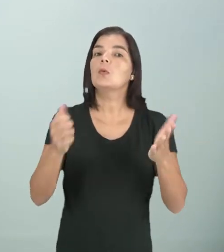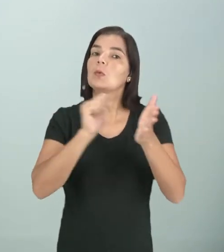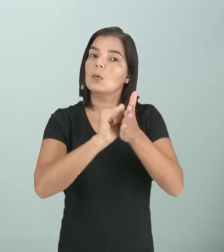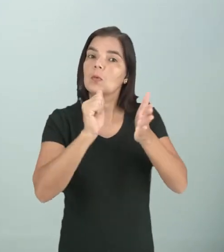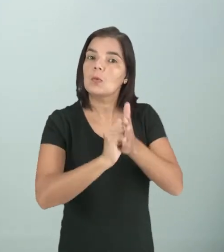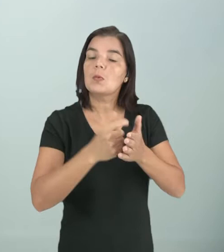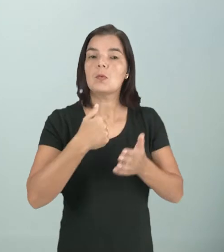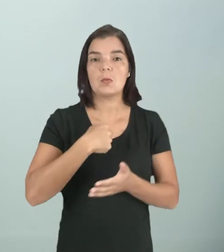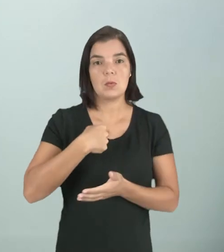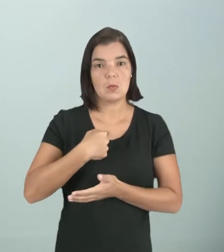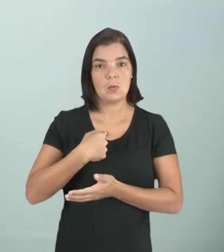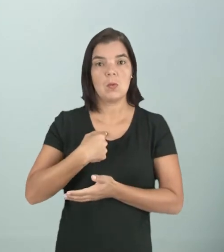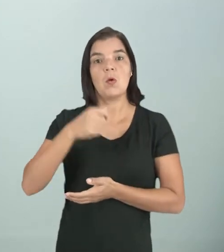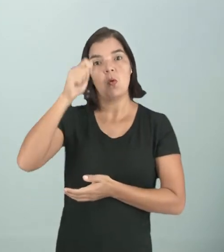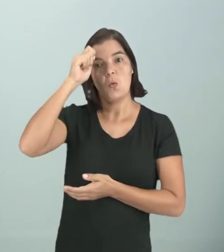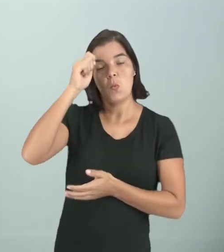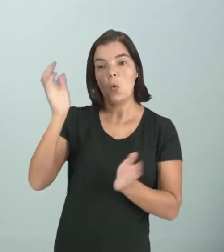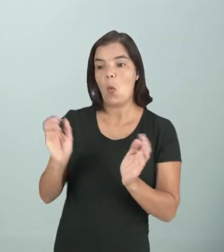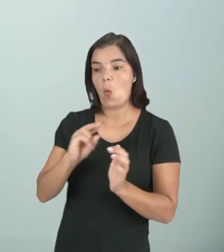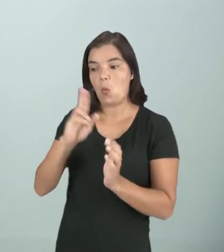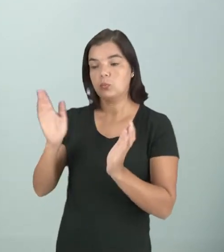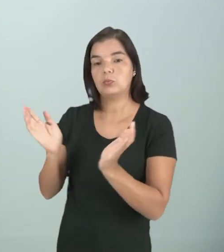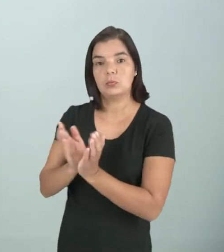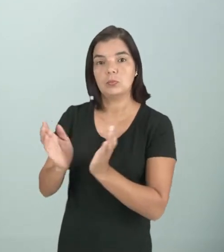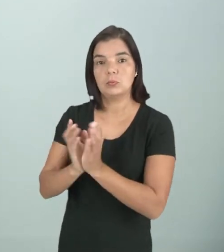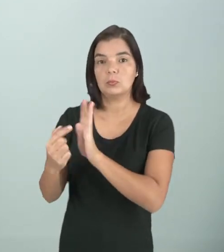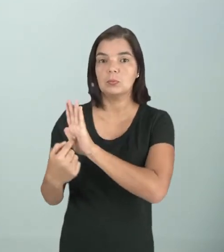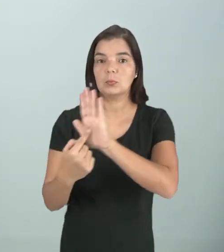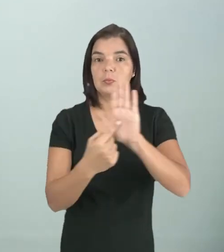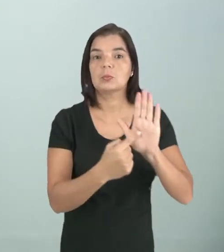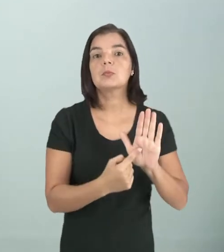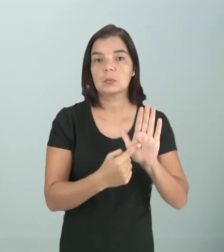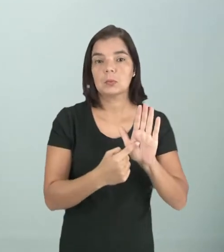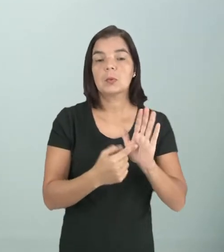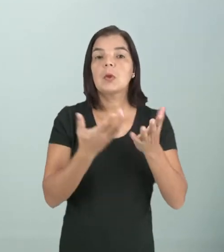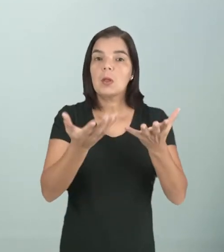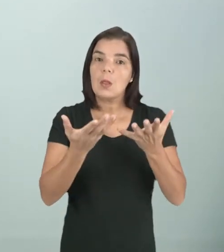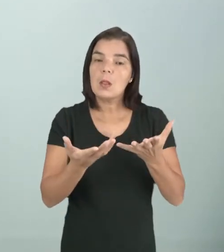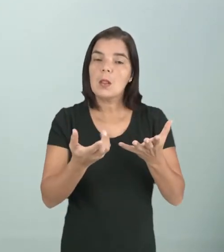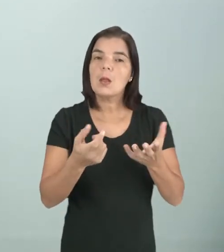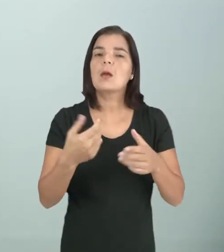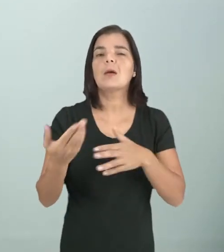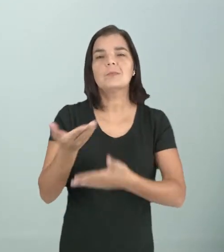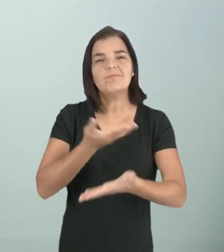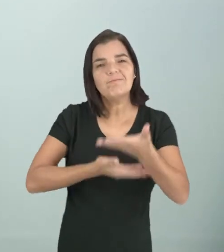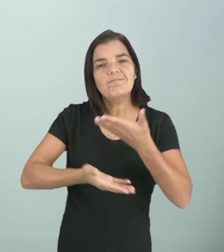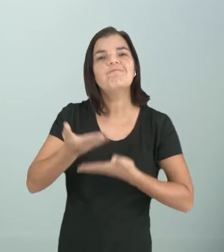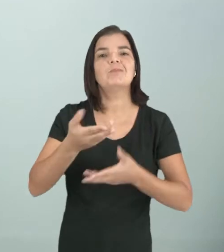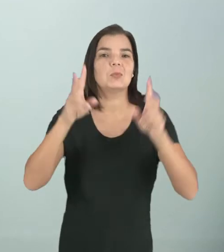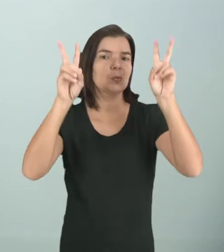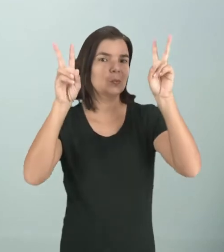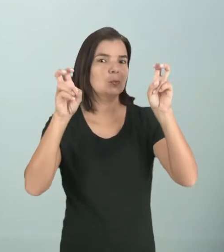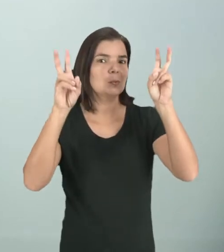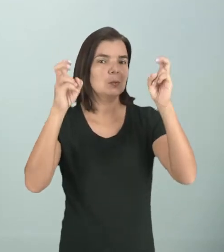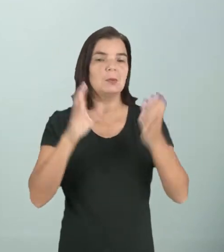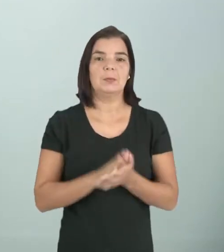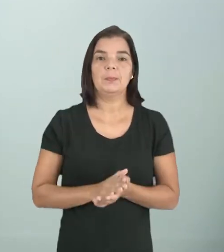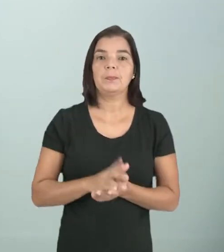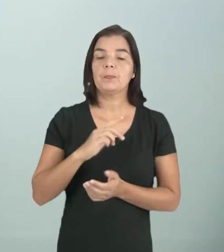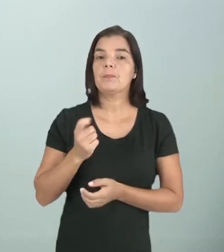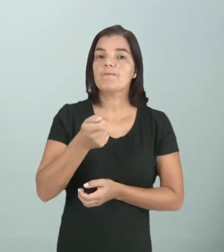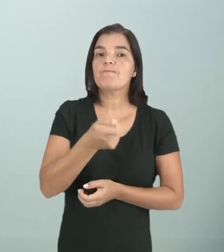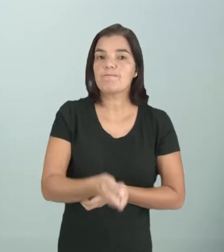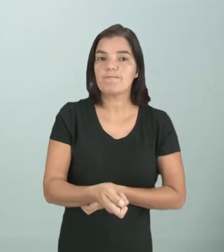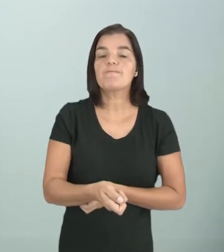que eu, escritor ou grupo que eu represento, ele vai tomar em relação àquele assunto. Esse